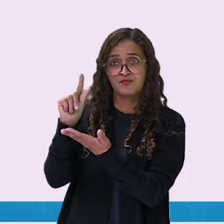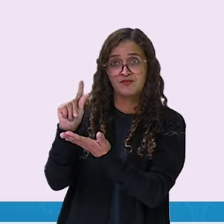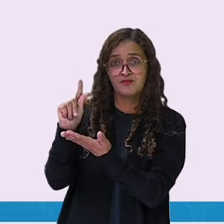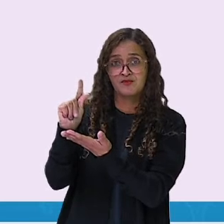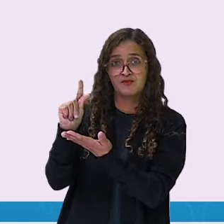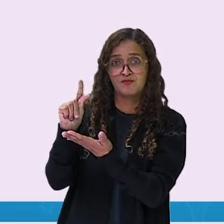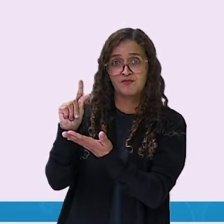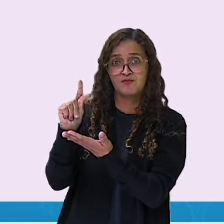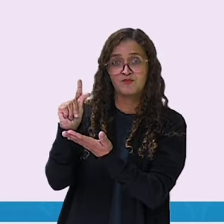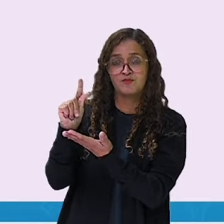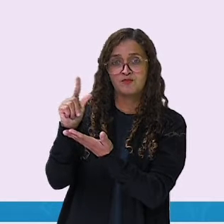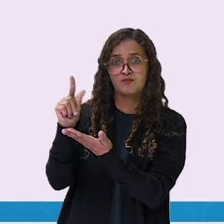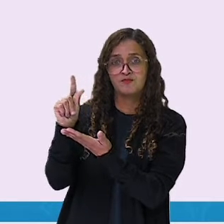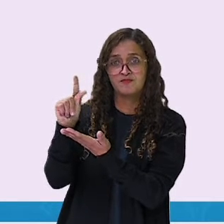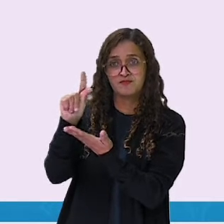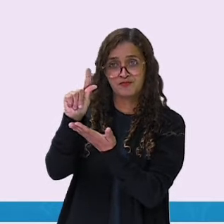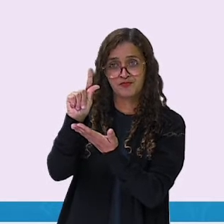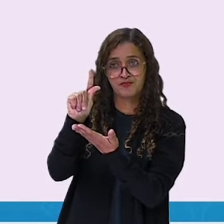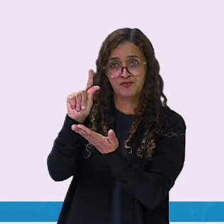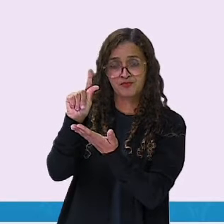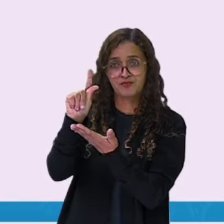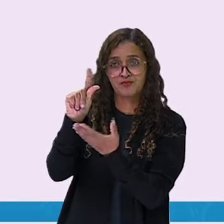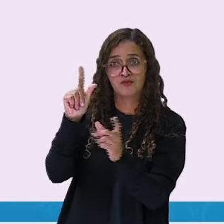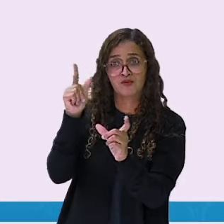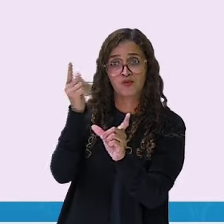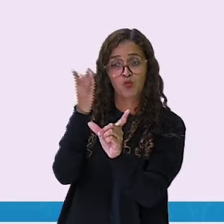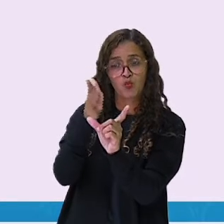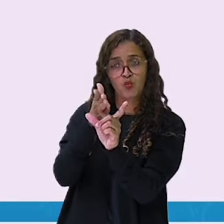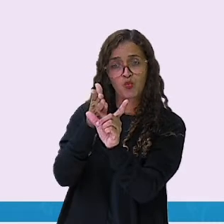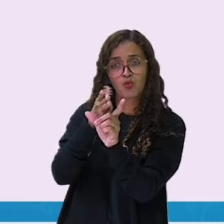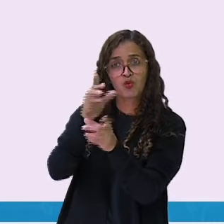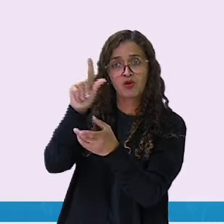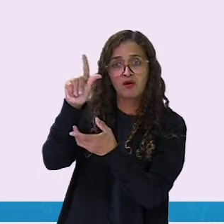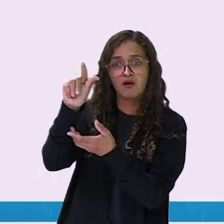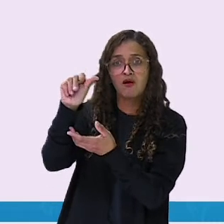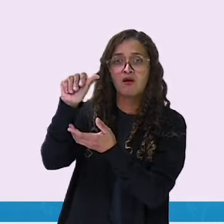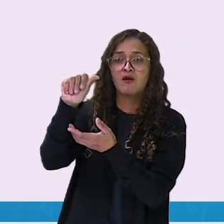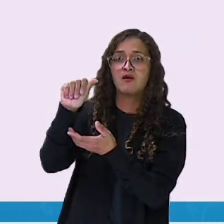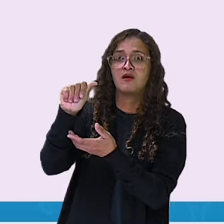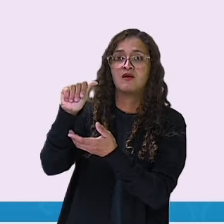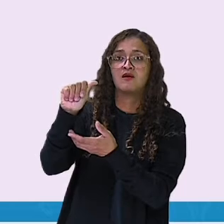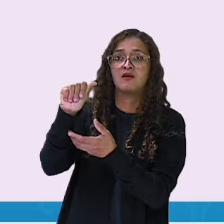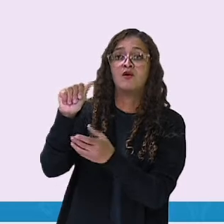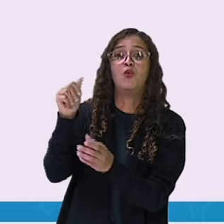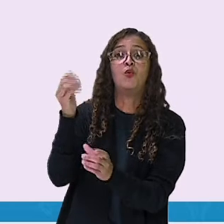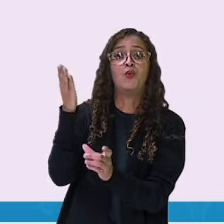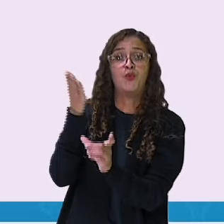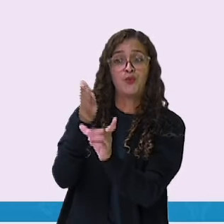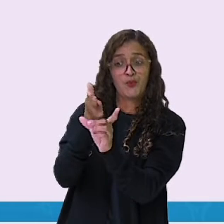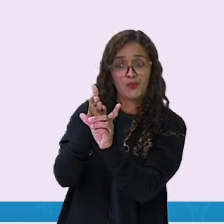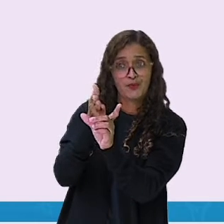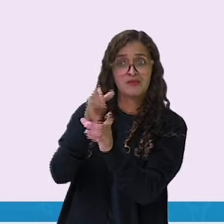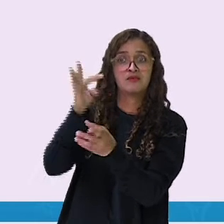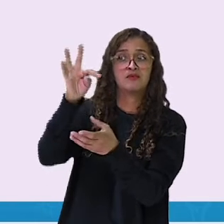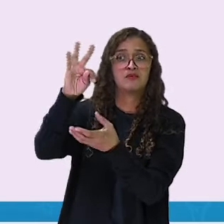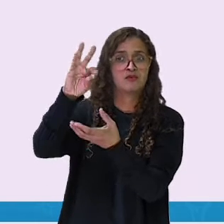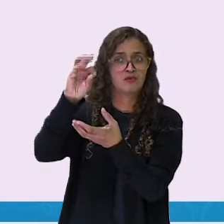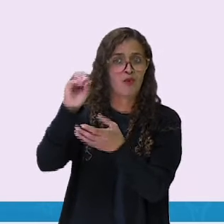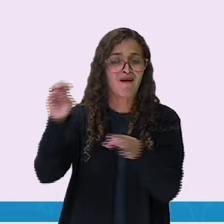com a sílaba tó,